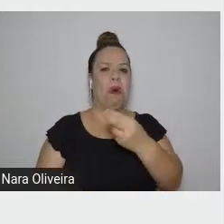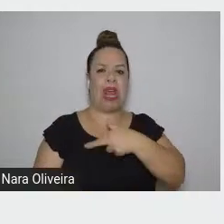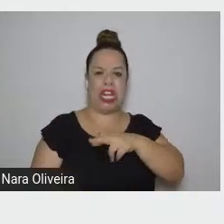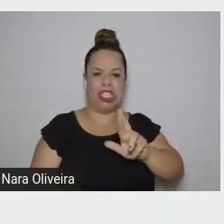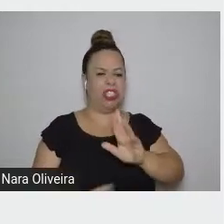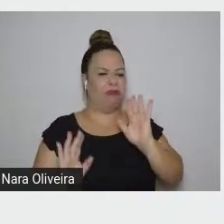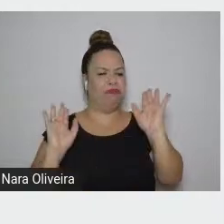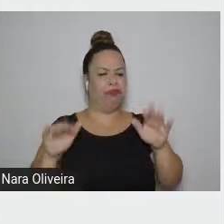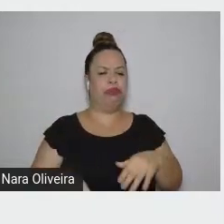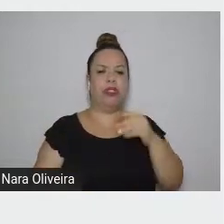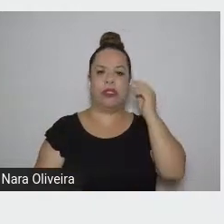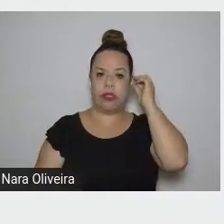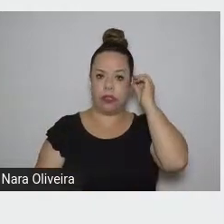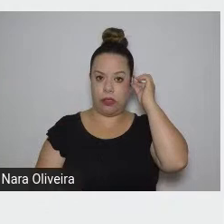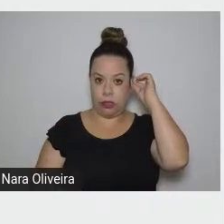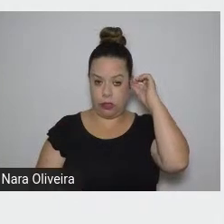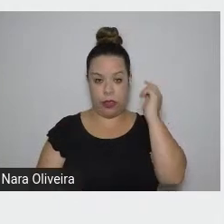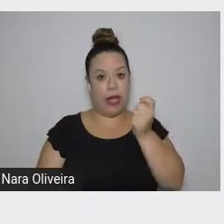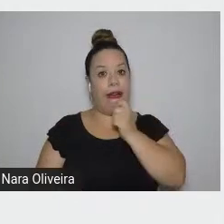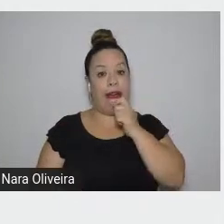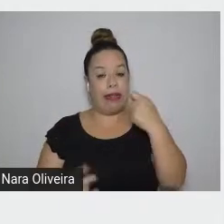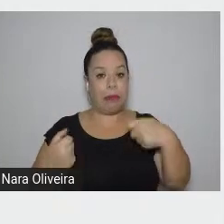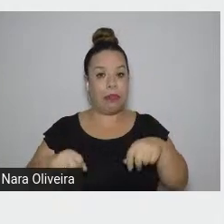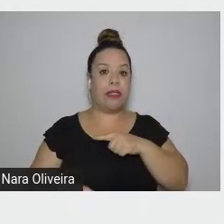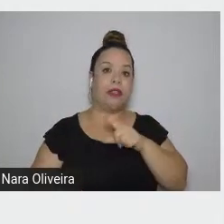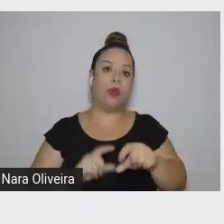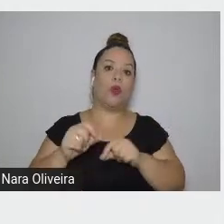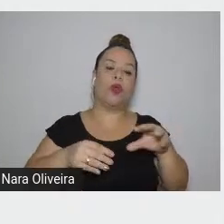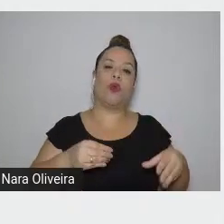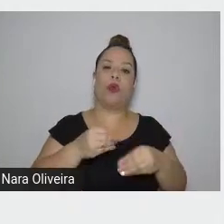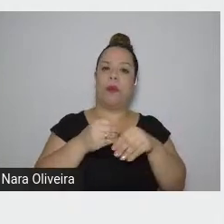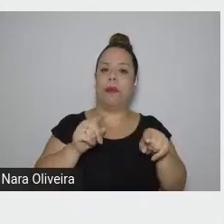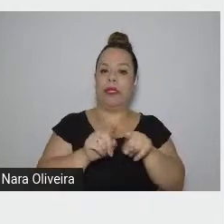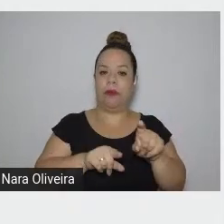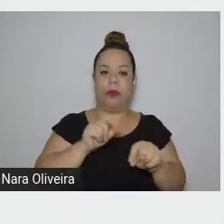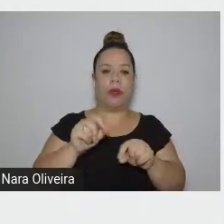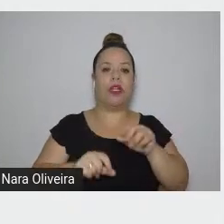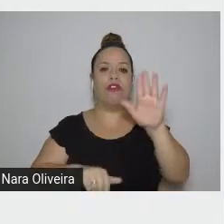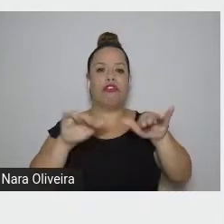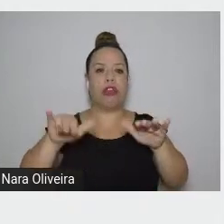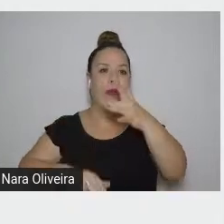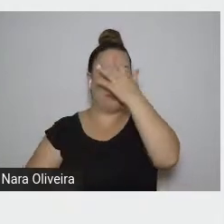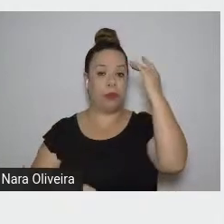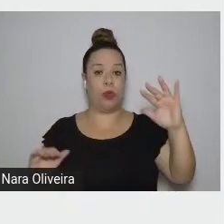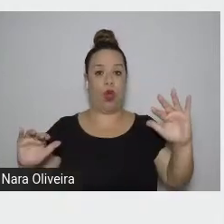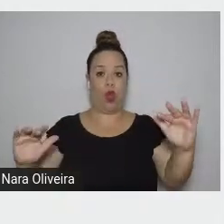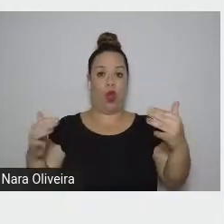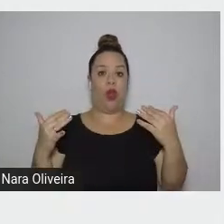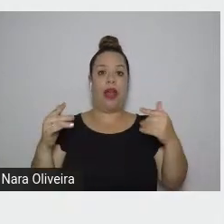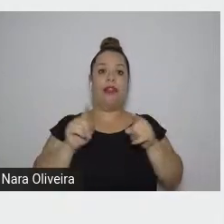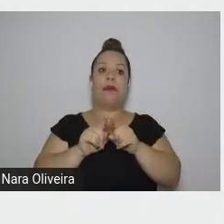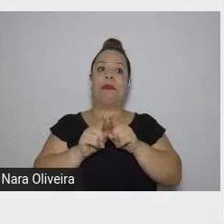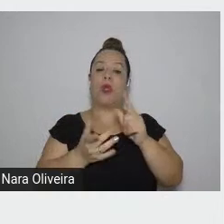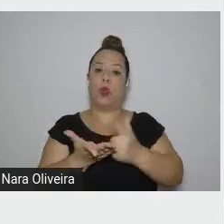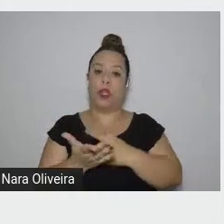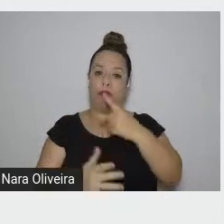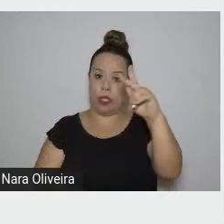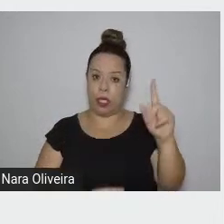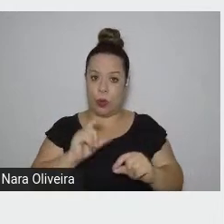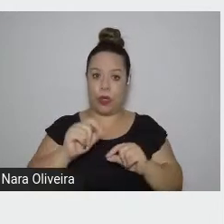É preciso ainda acrescentar, chamar a atenção no ideário de Saramago ao seu